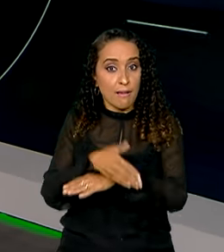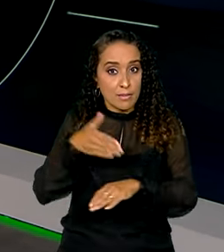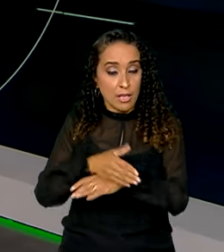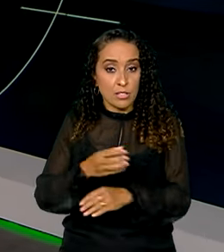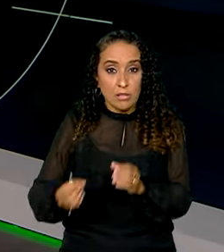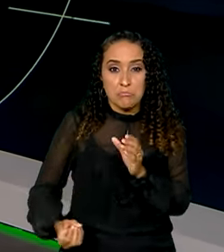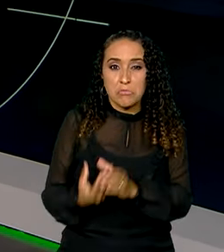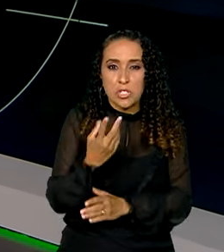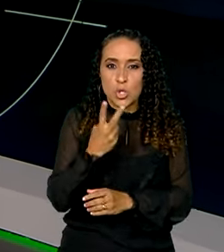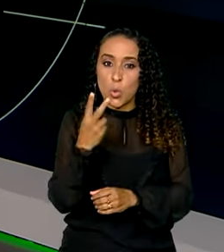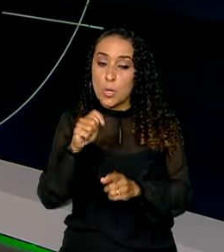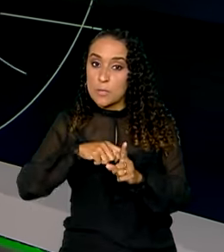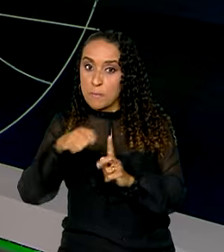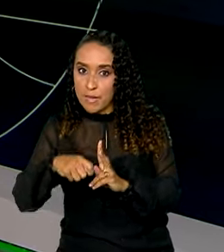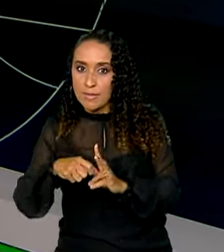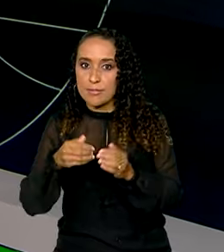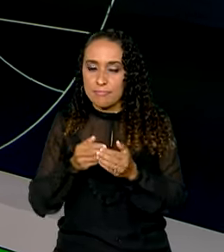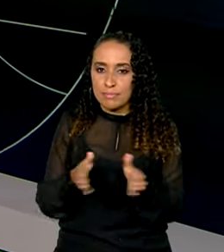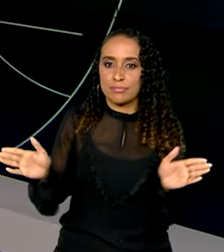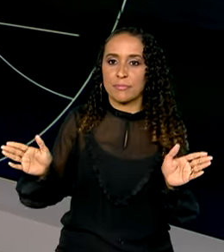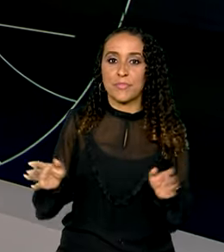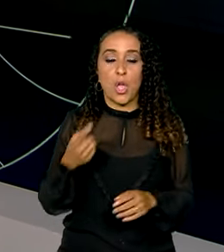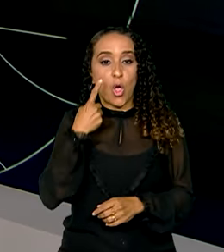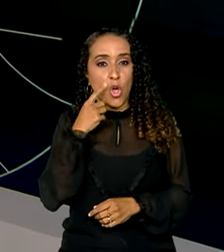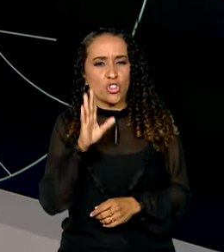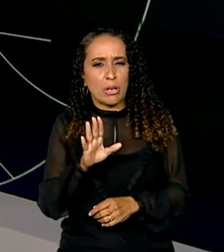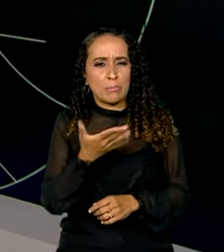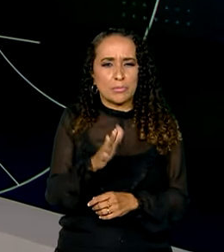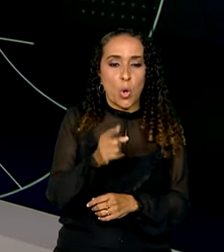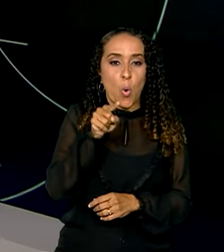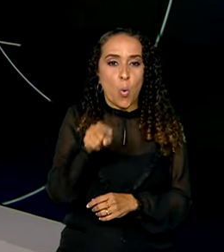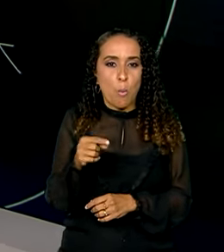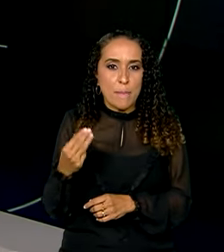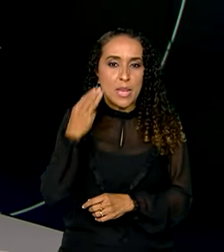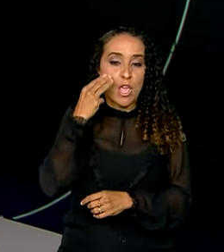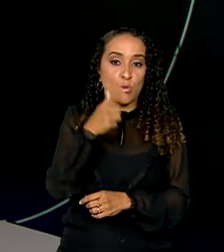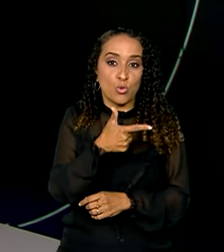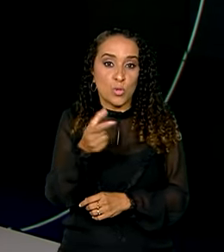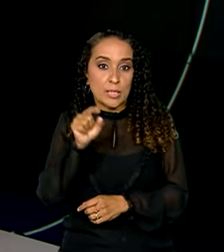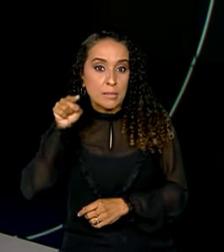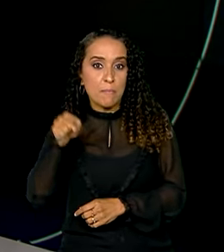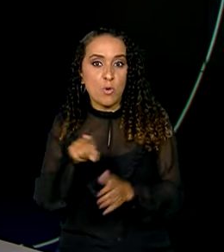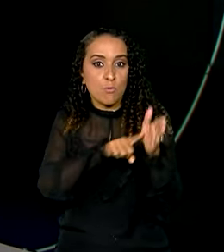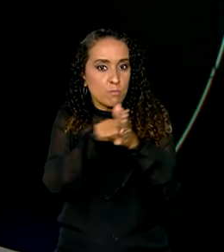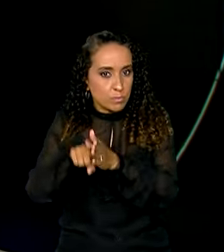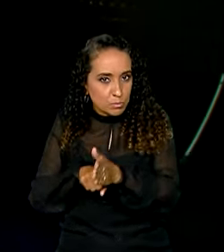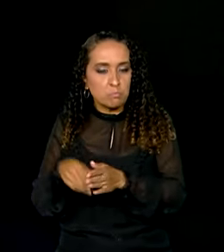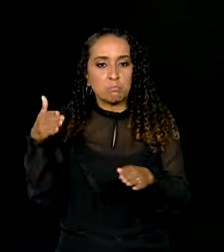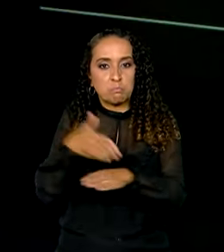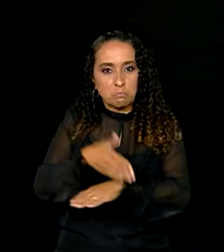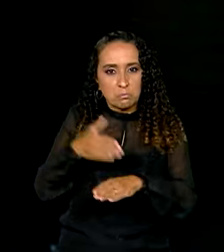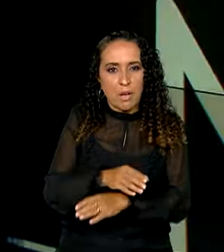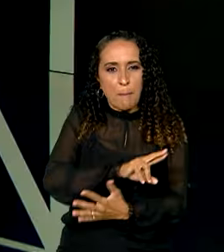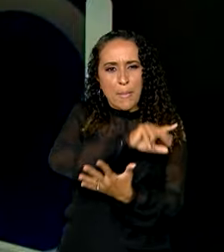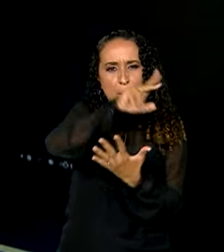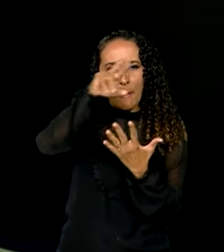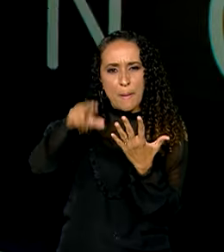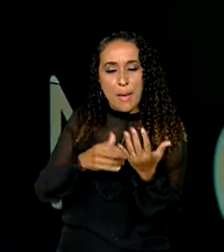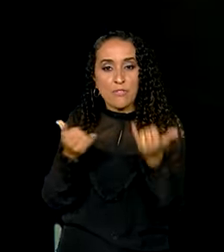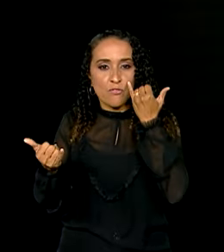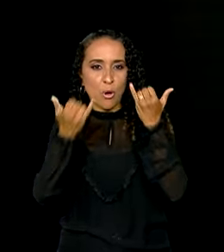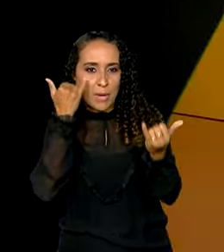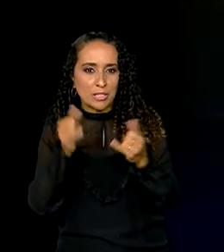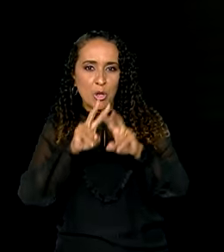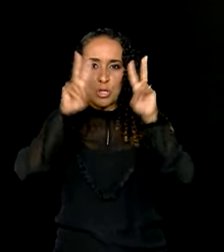há quase dois meses. Olha só, já são cerca de 1 milhão e 200 mil consultas aos diversos tipos de informações